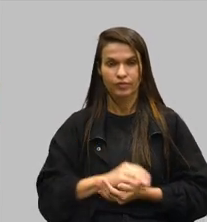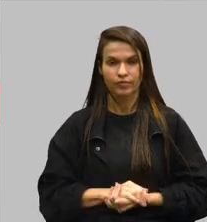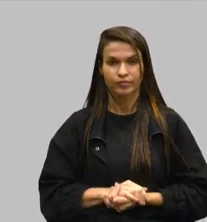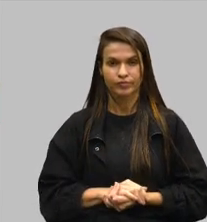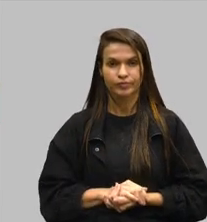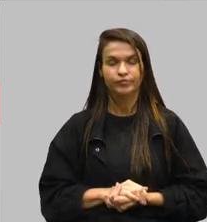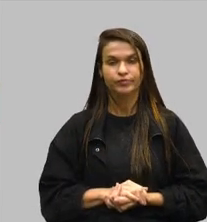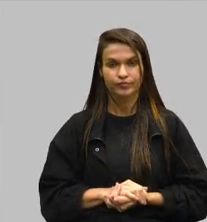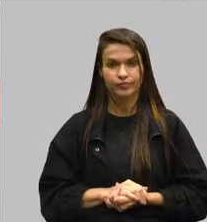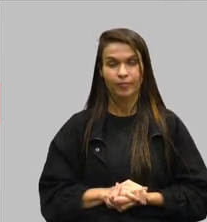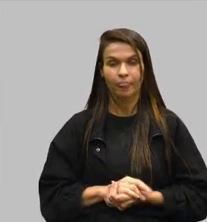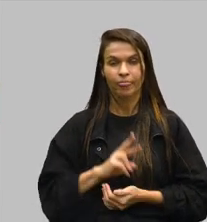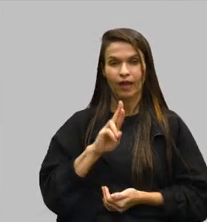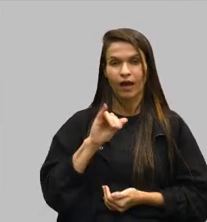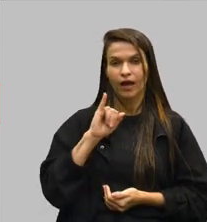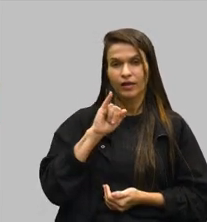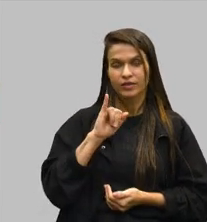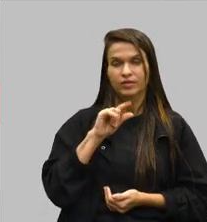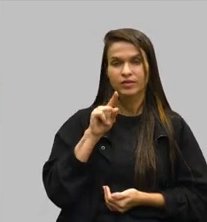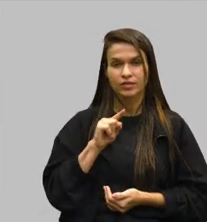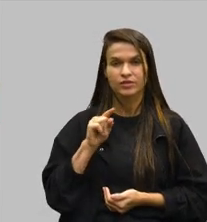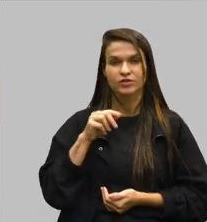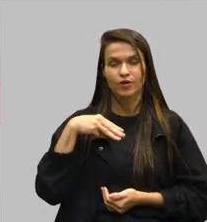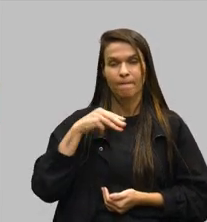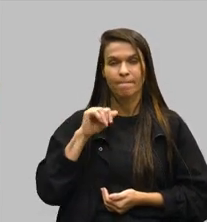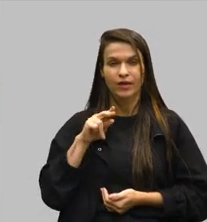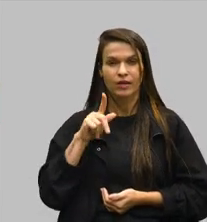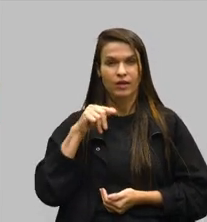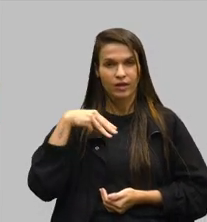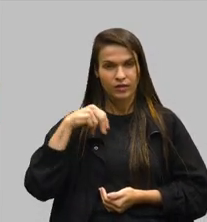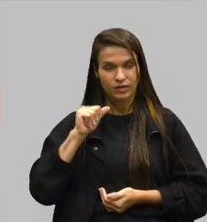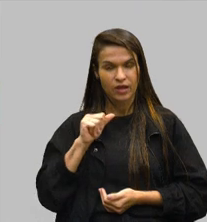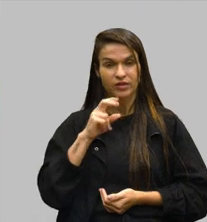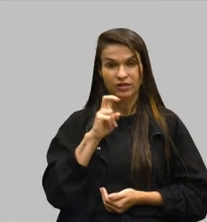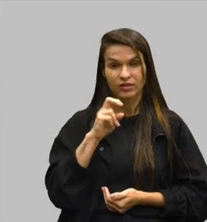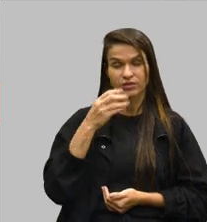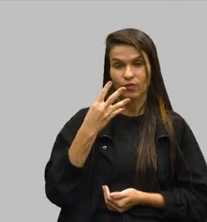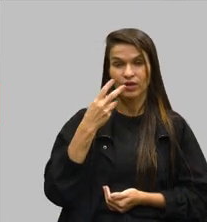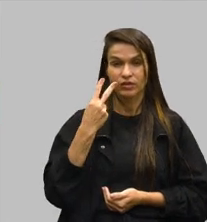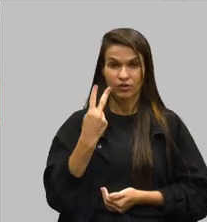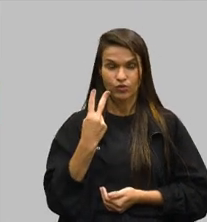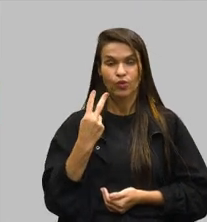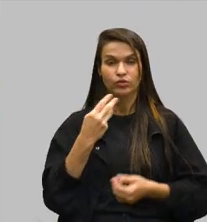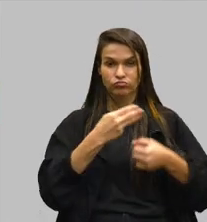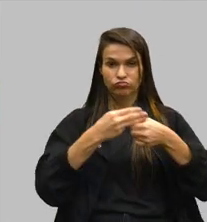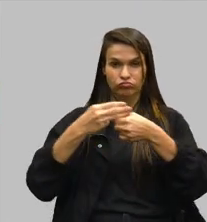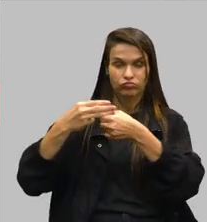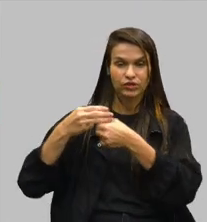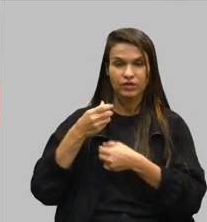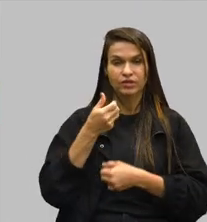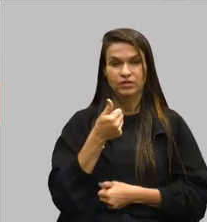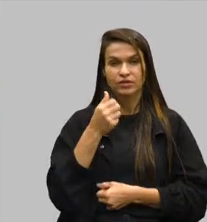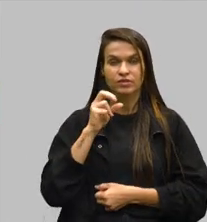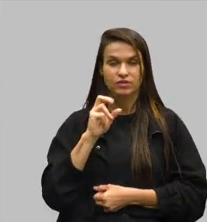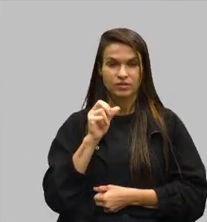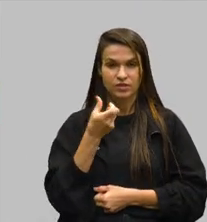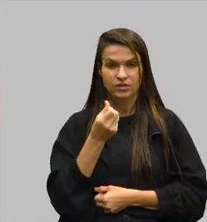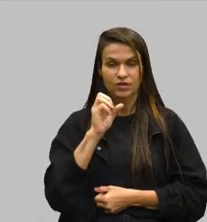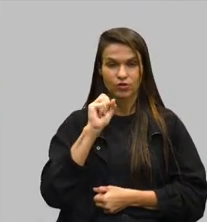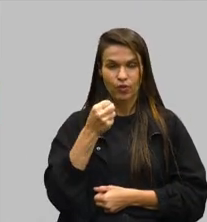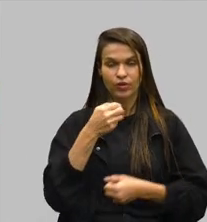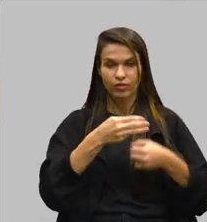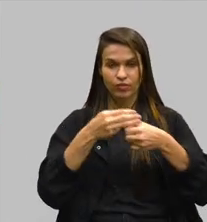Raízes de Minas, com kit irrigação, 542 kits para 45 municípios, 168 kits para 12 municípios,